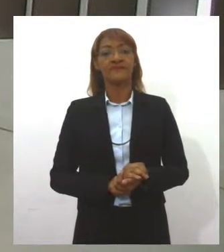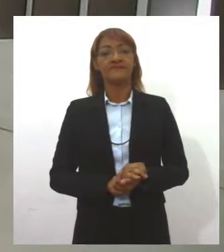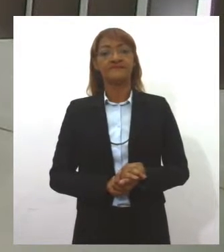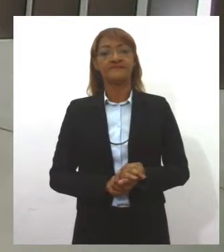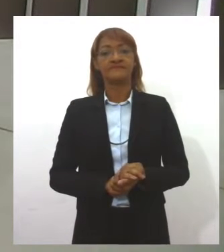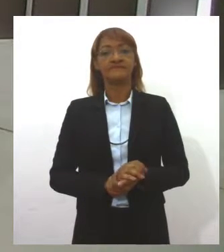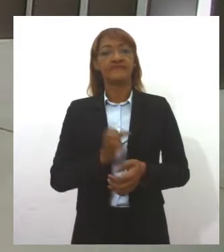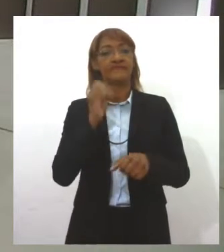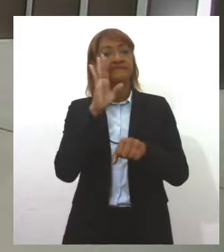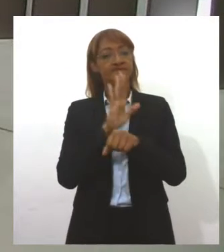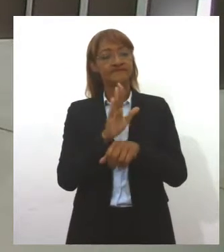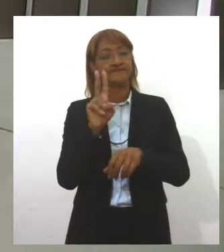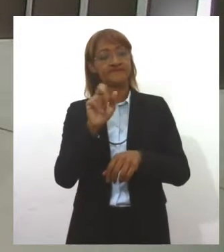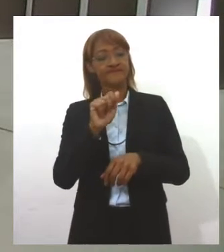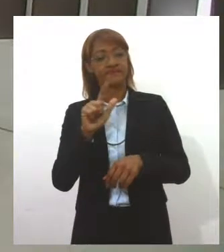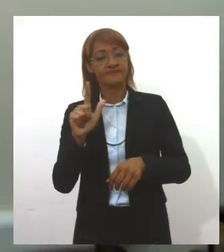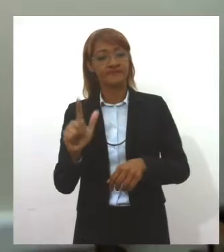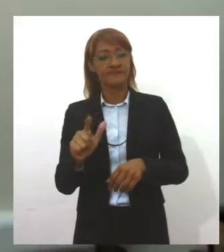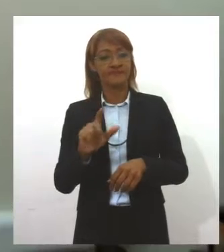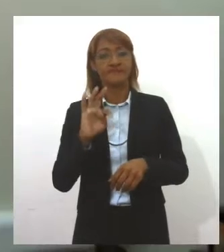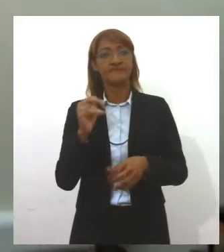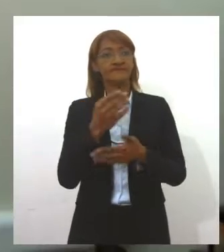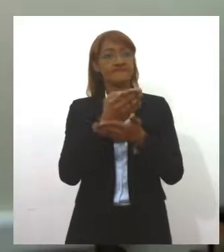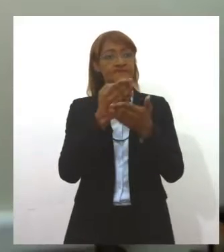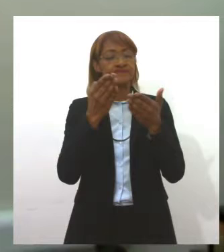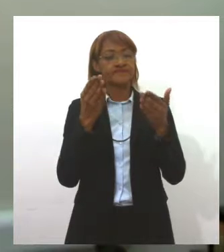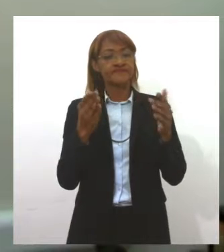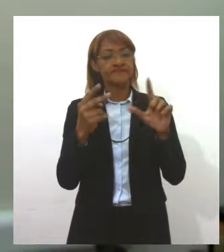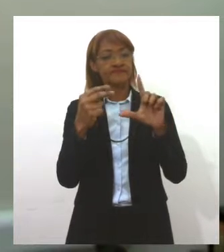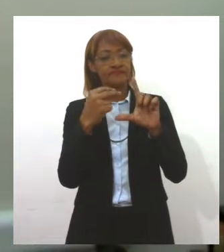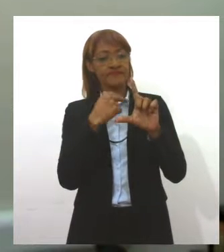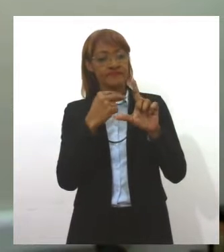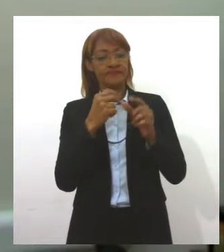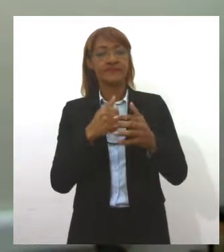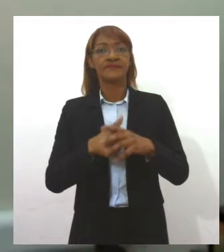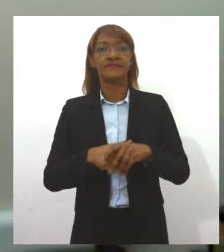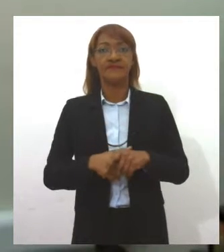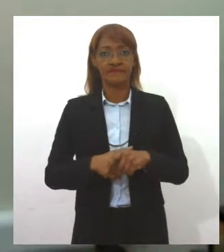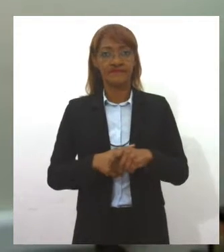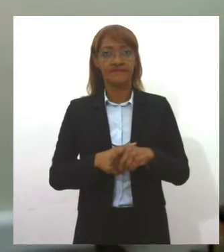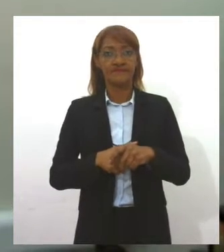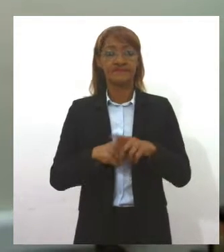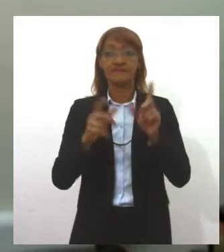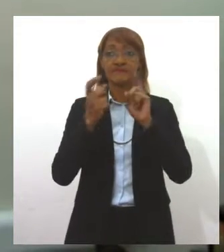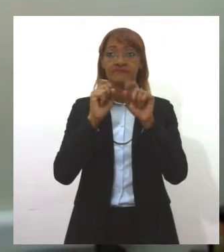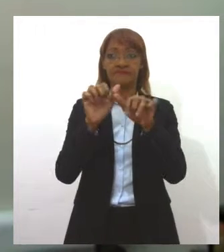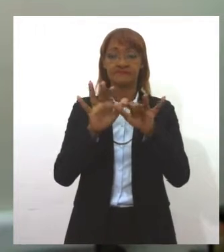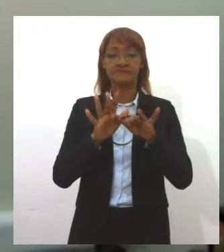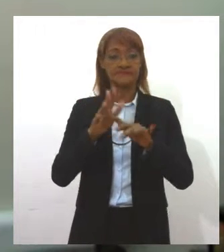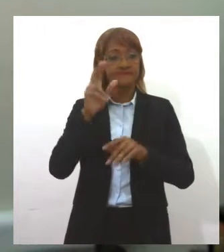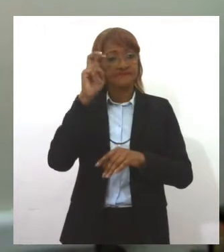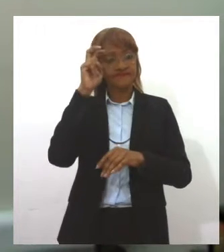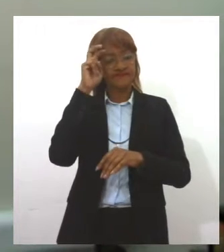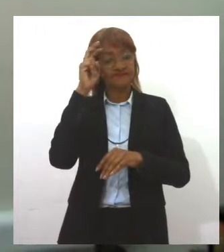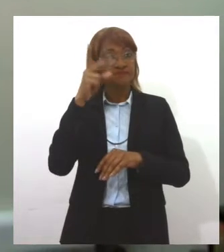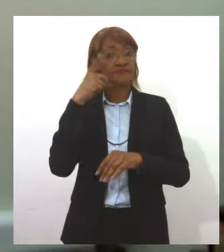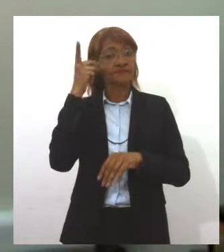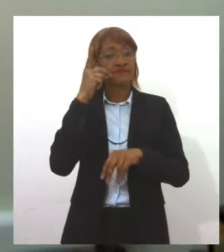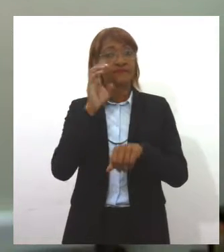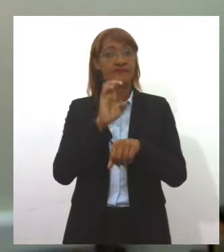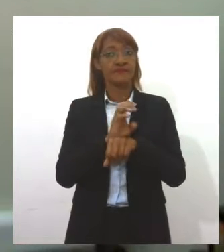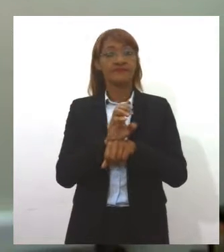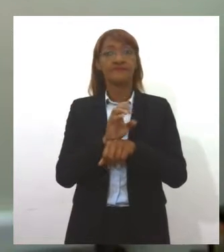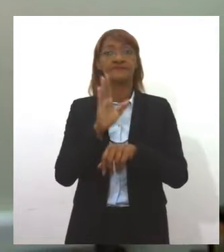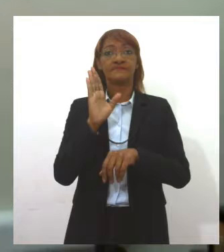Boa tarde, Valkyrie. Boa tarde aos espectadores da TV e a Lese. Na sessão plenária desta quinta-feira, o deputado estadual Irã